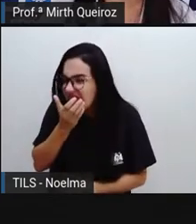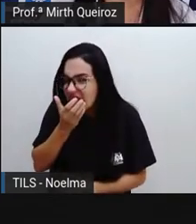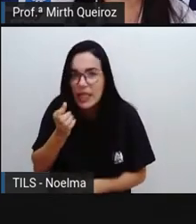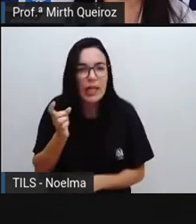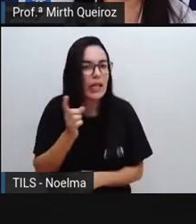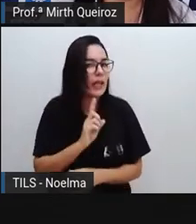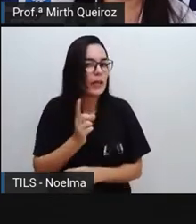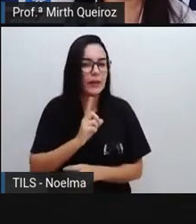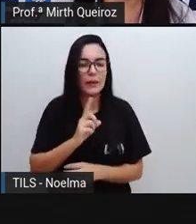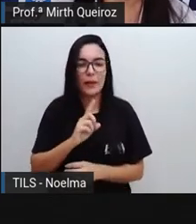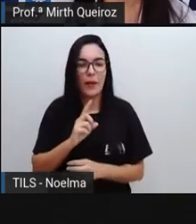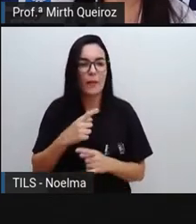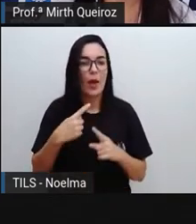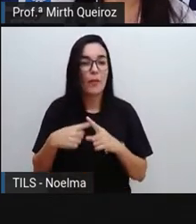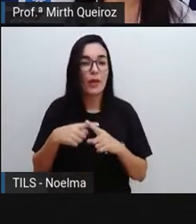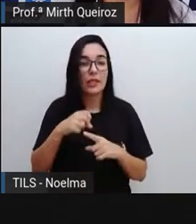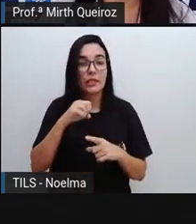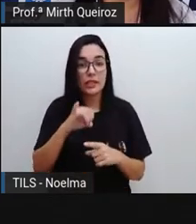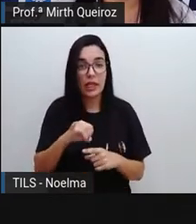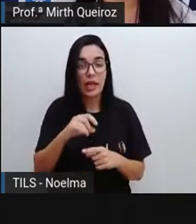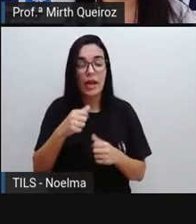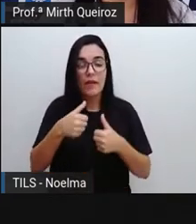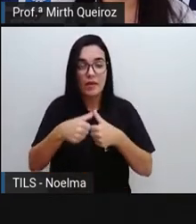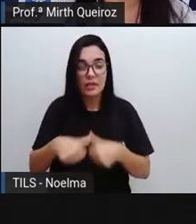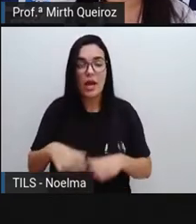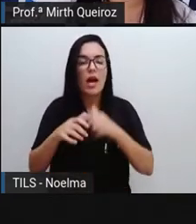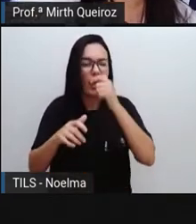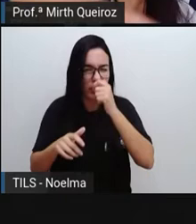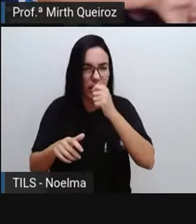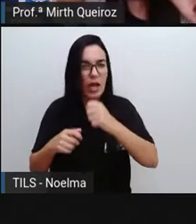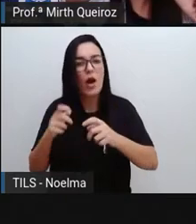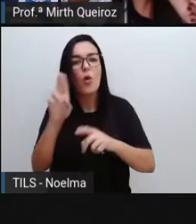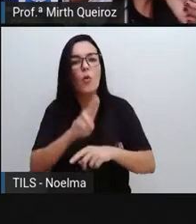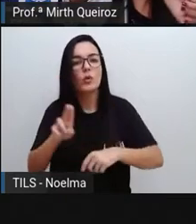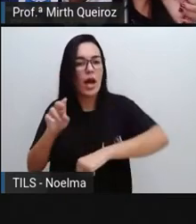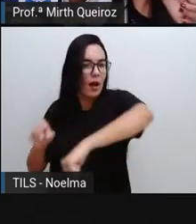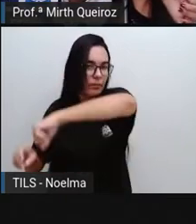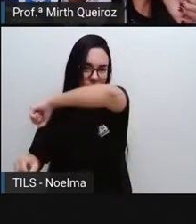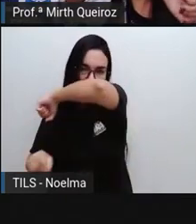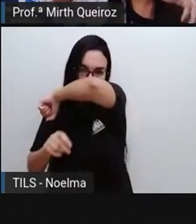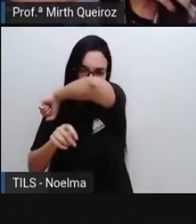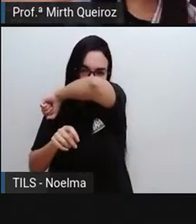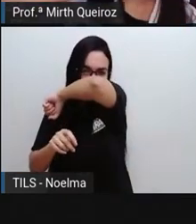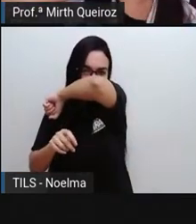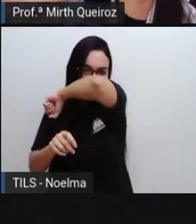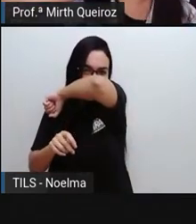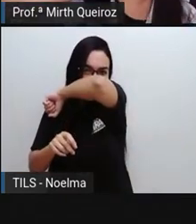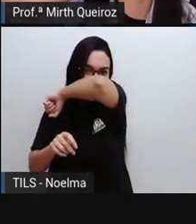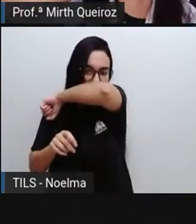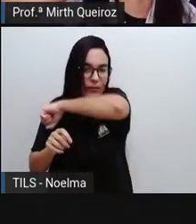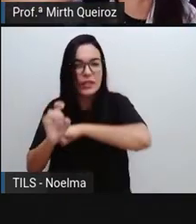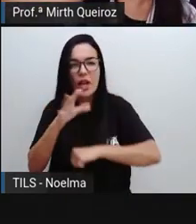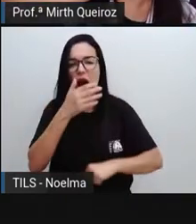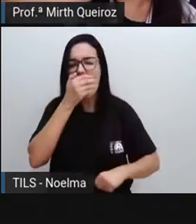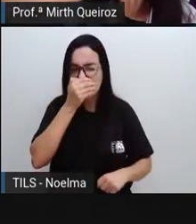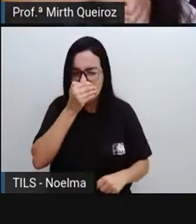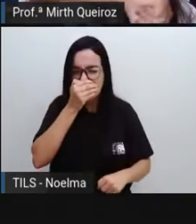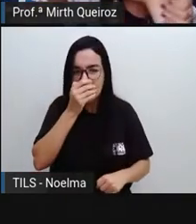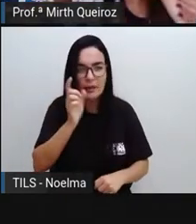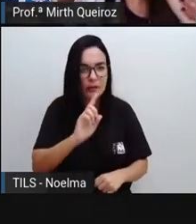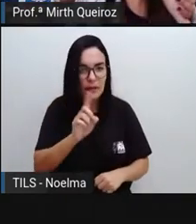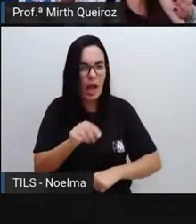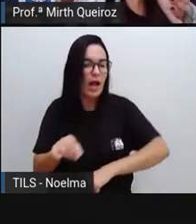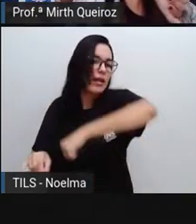espirrar, use o antebraço ou cotovelo, dessa forma, certo? A gente não vai espirrar assim,